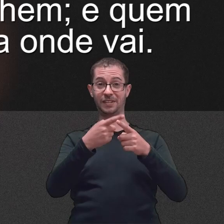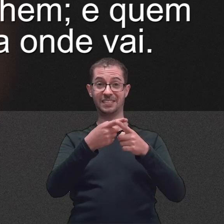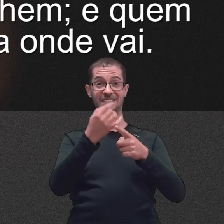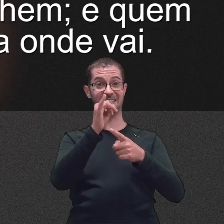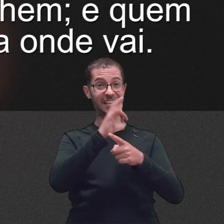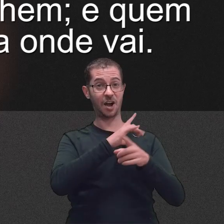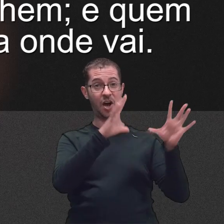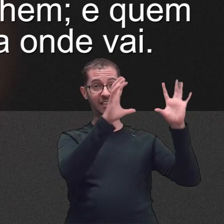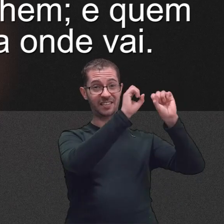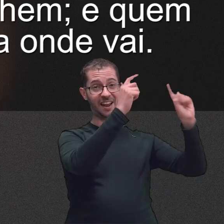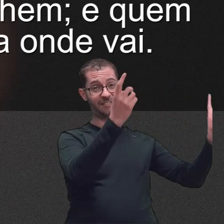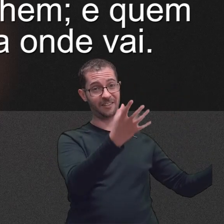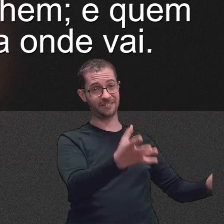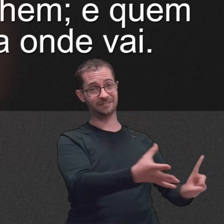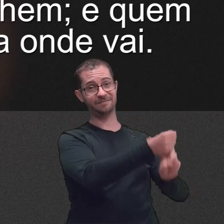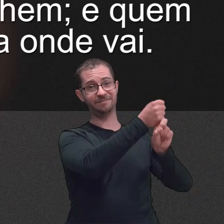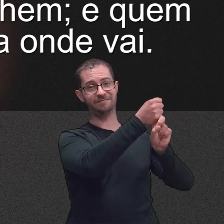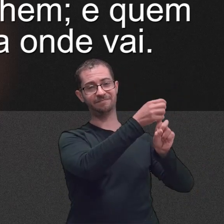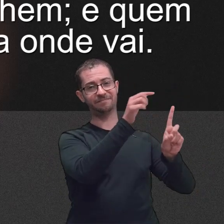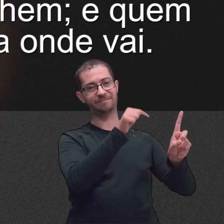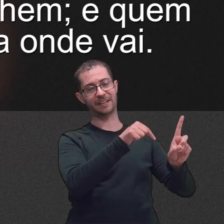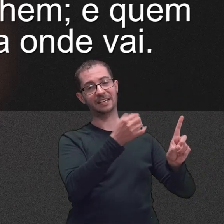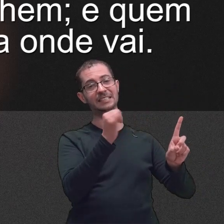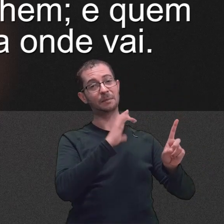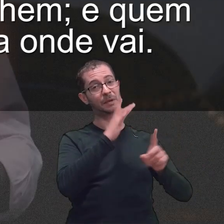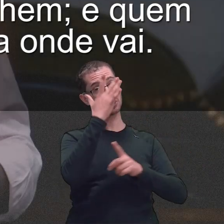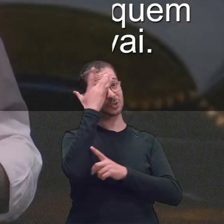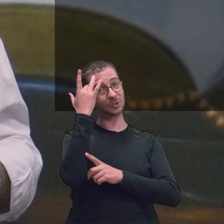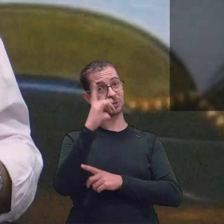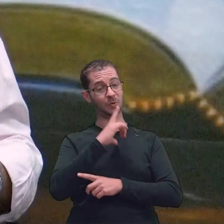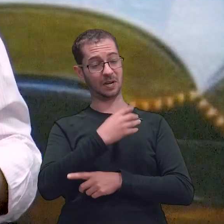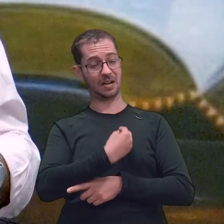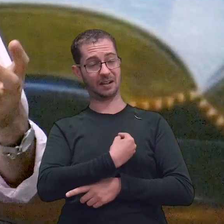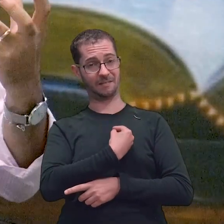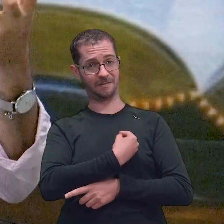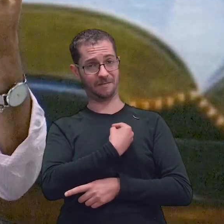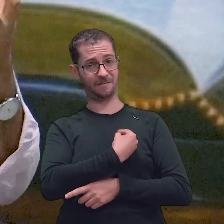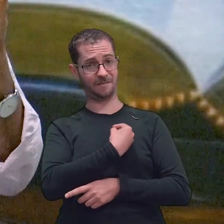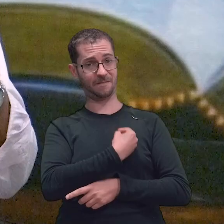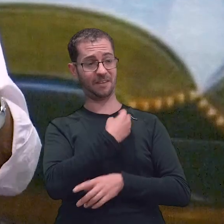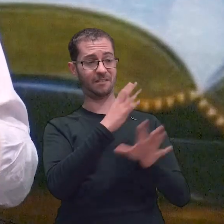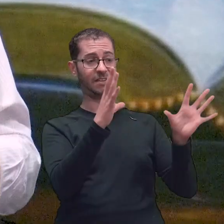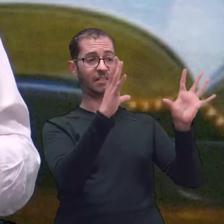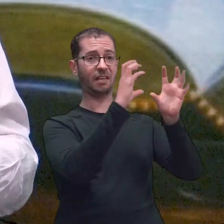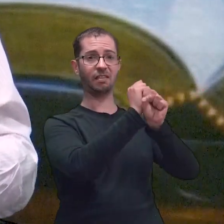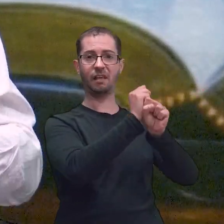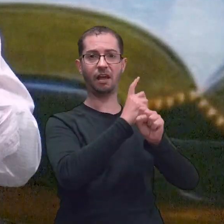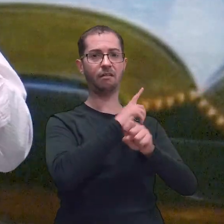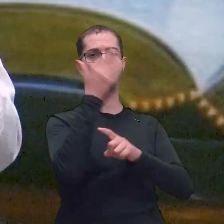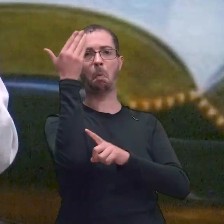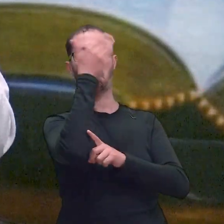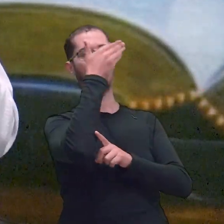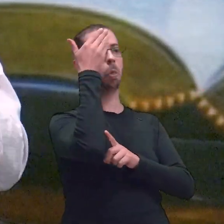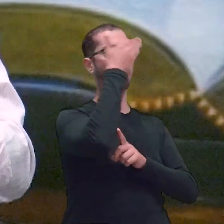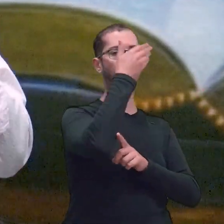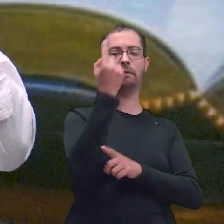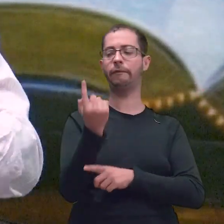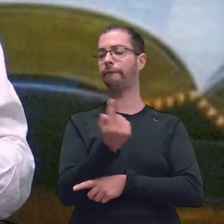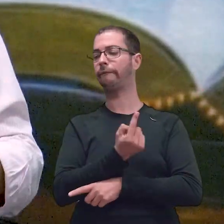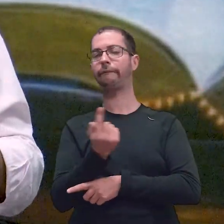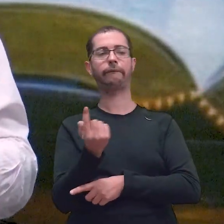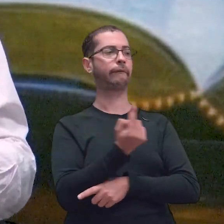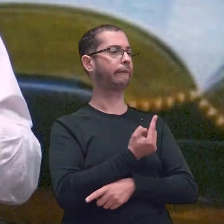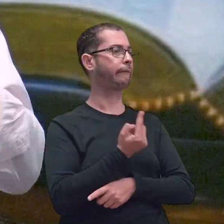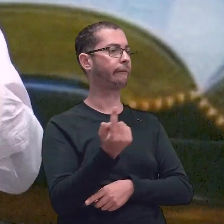nas trevas não sabe para onde vai. Então onde é que nós devemos andar? Onde nós devemos